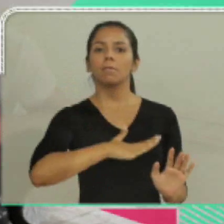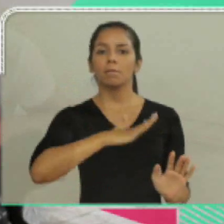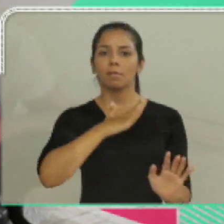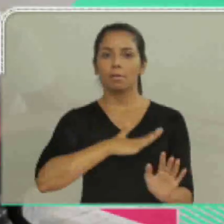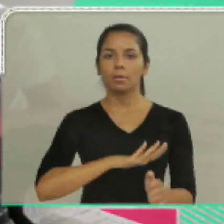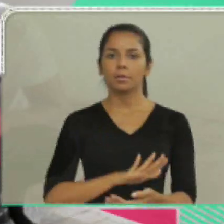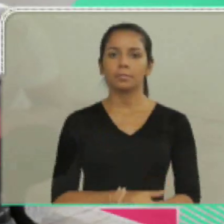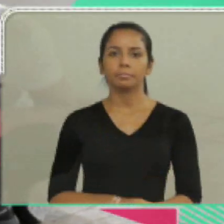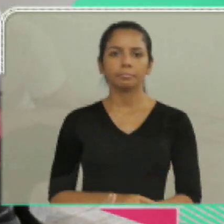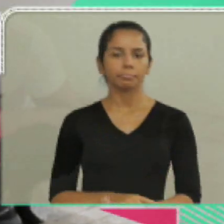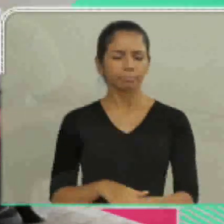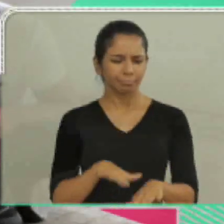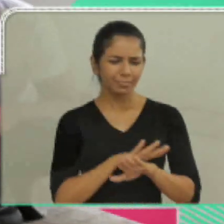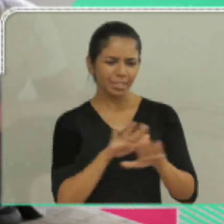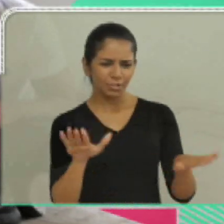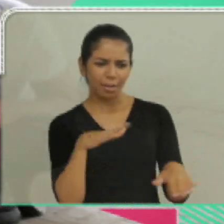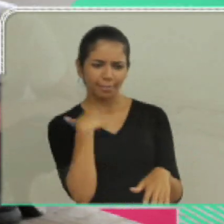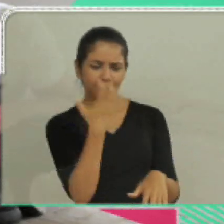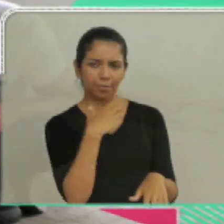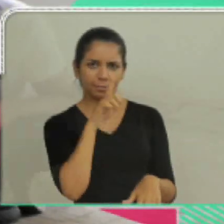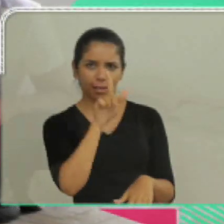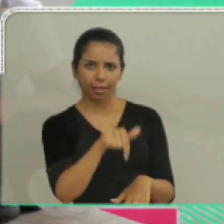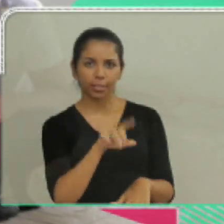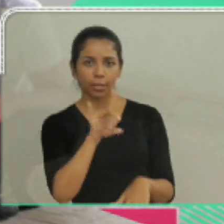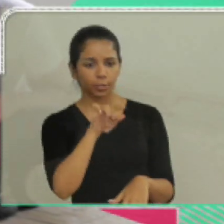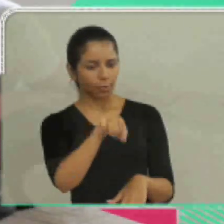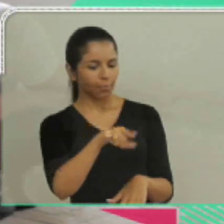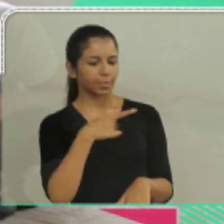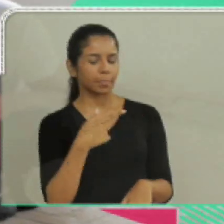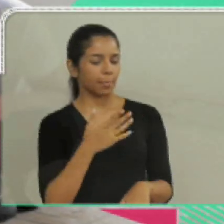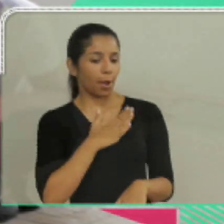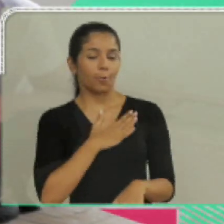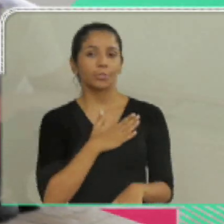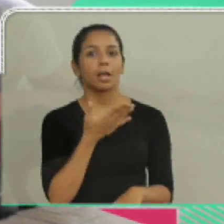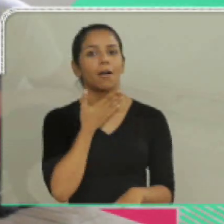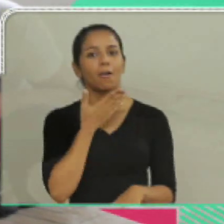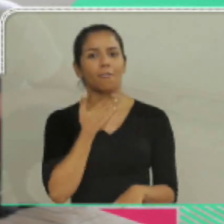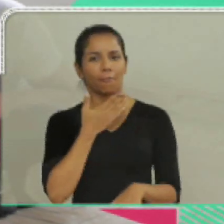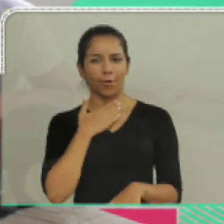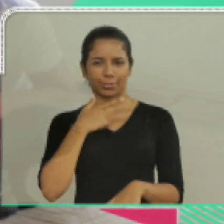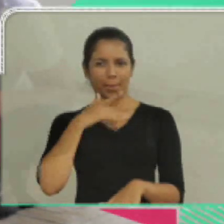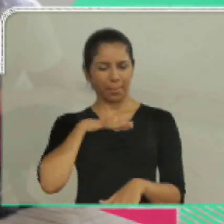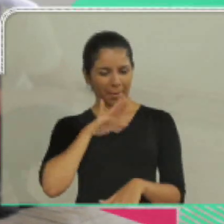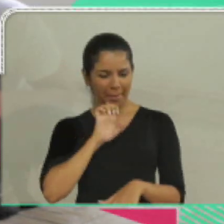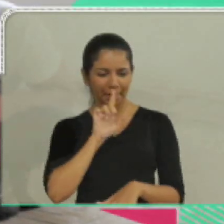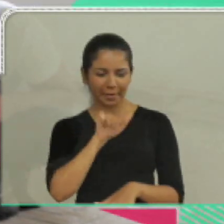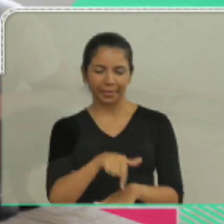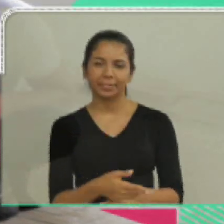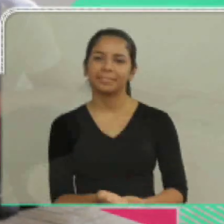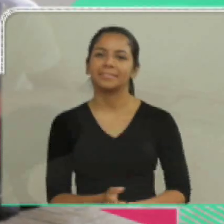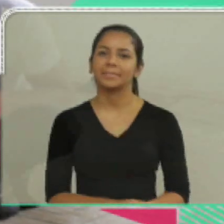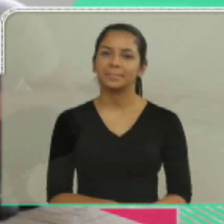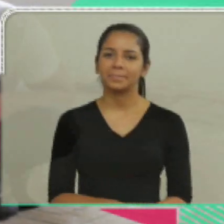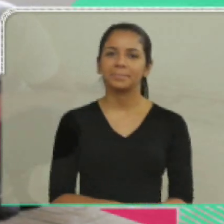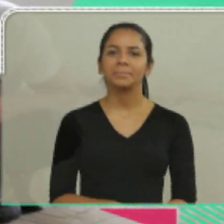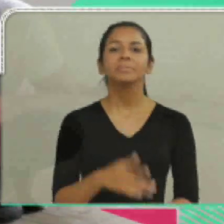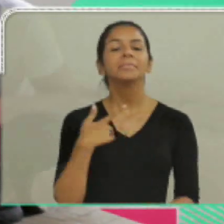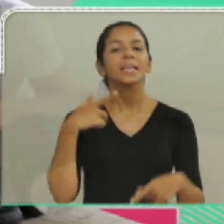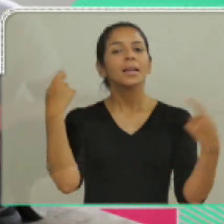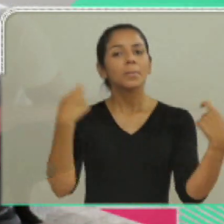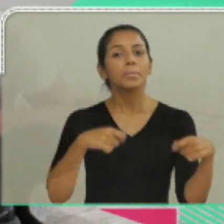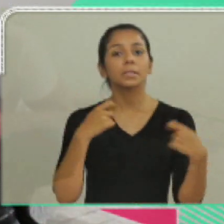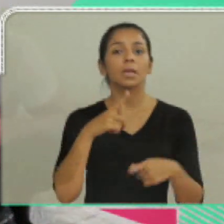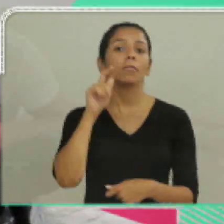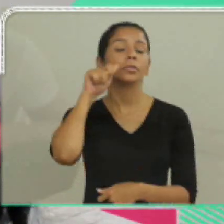agredir. E isso passa uma mensagem, que é a música calma. Chega de cantar, né? Só